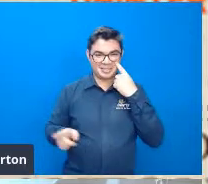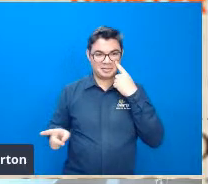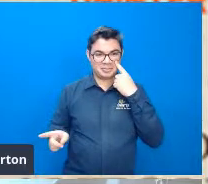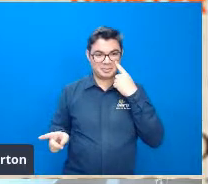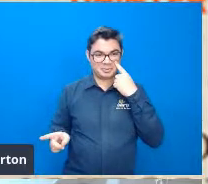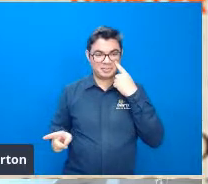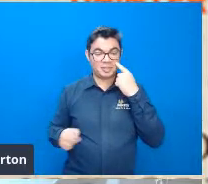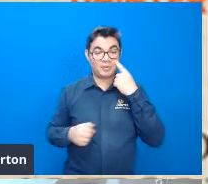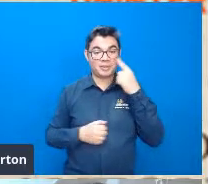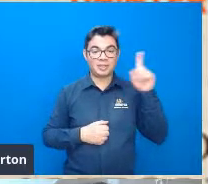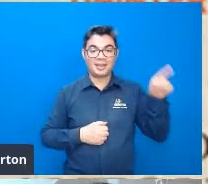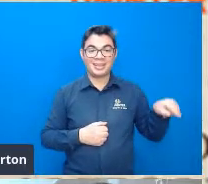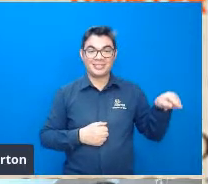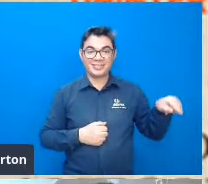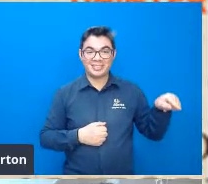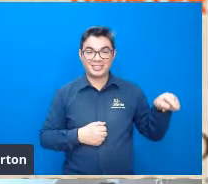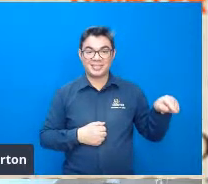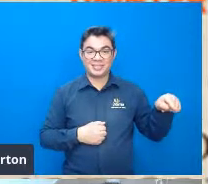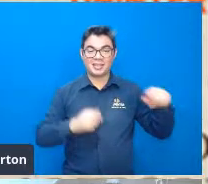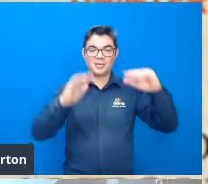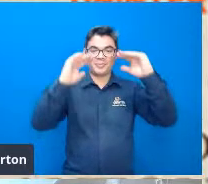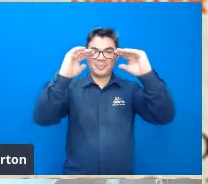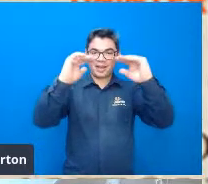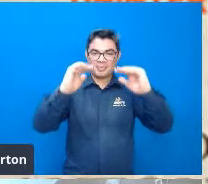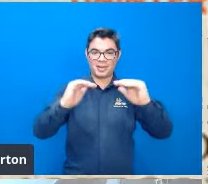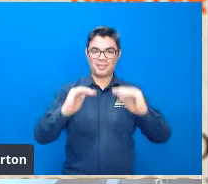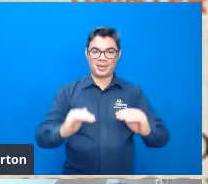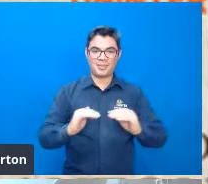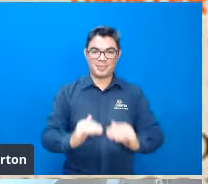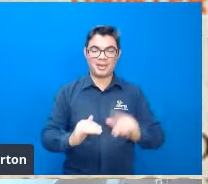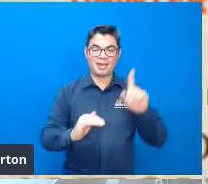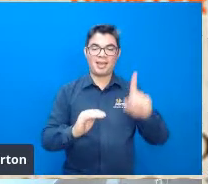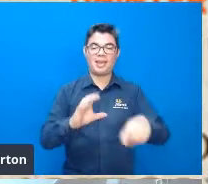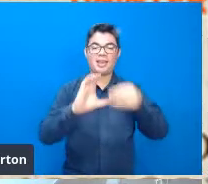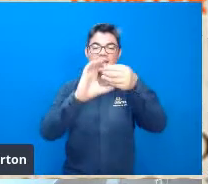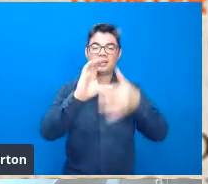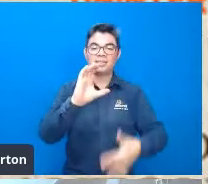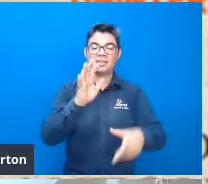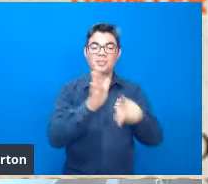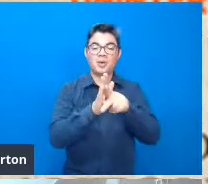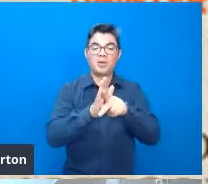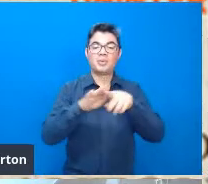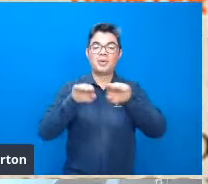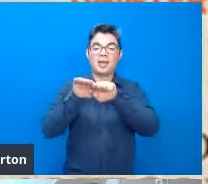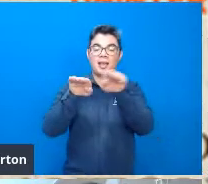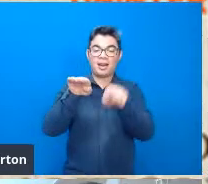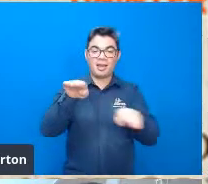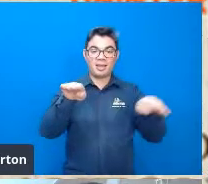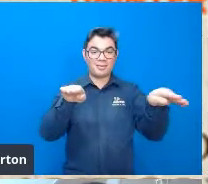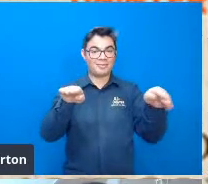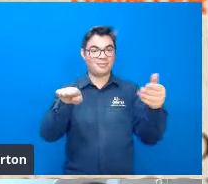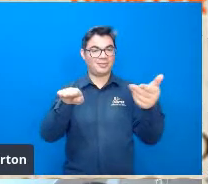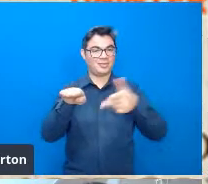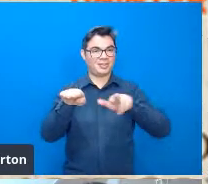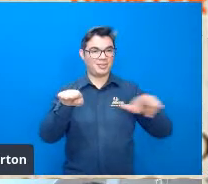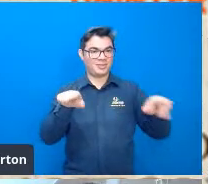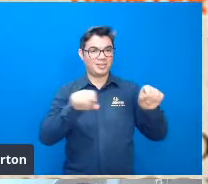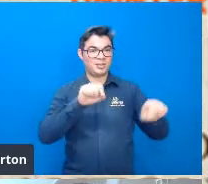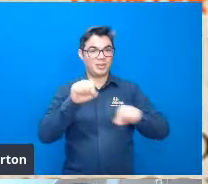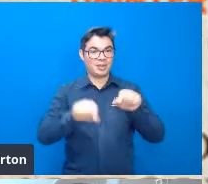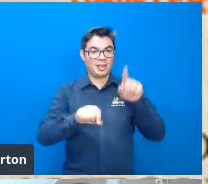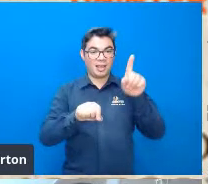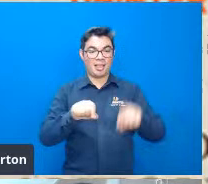valor em função da característica de determinado relevo se o índice